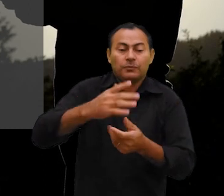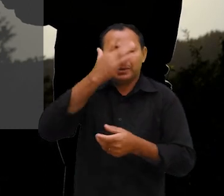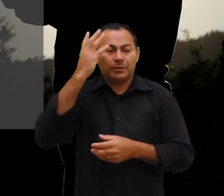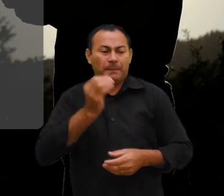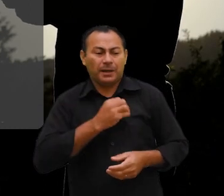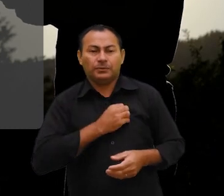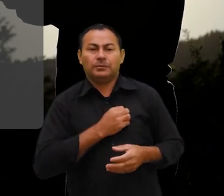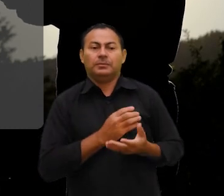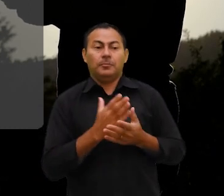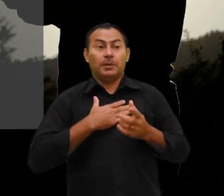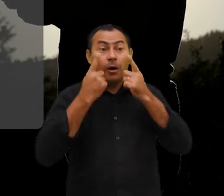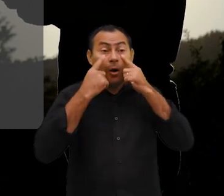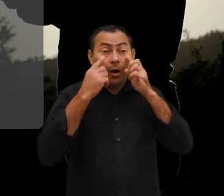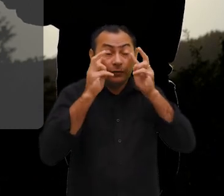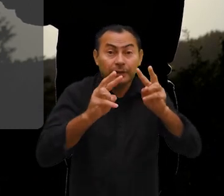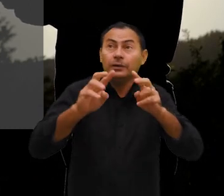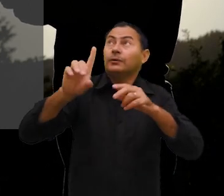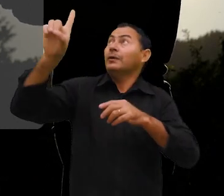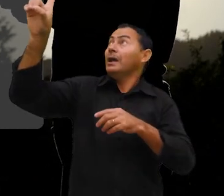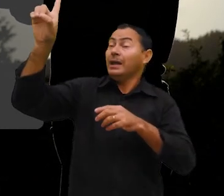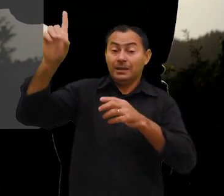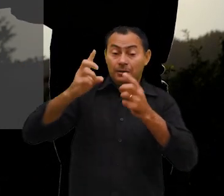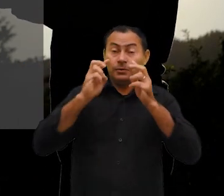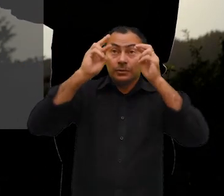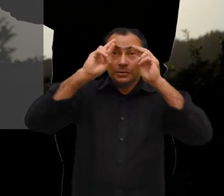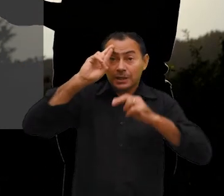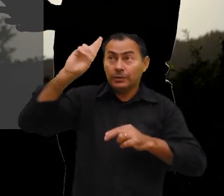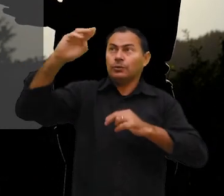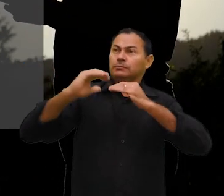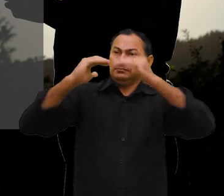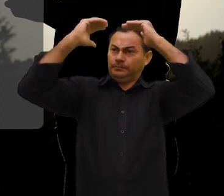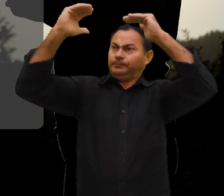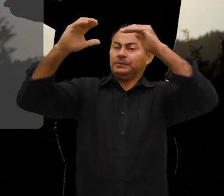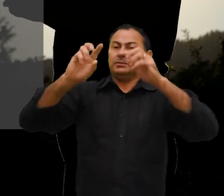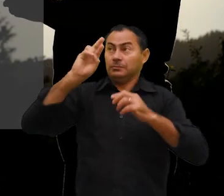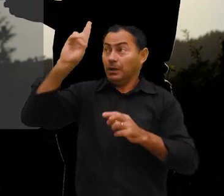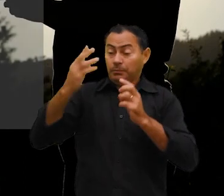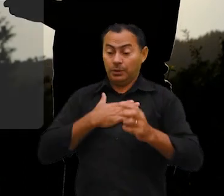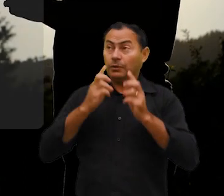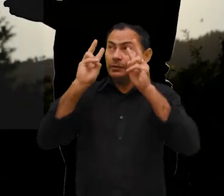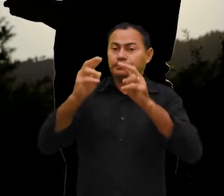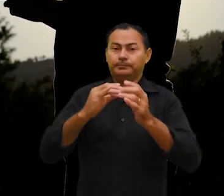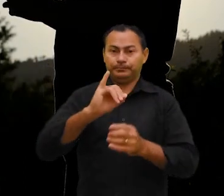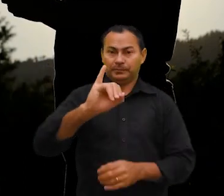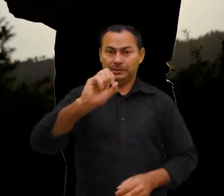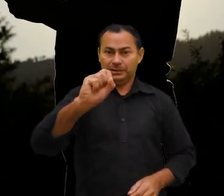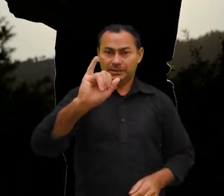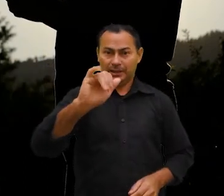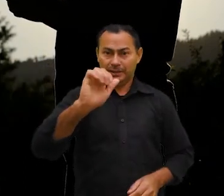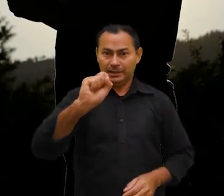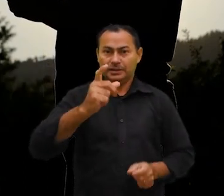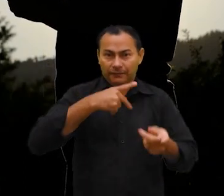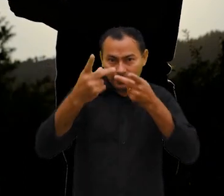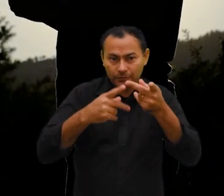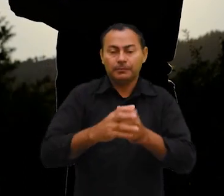povo de lábios impuros. Os meus olhos viram o rei, o Senhor dos exércitos. Isaías disse